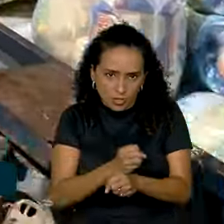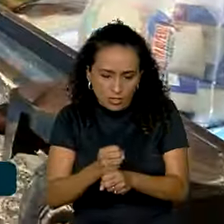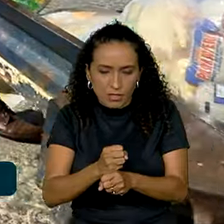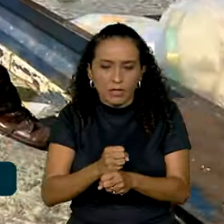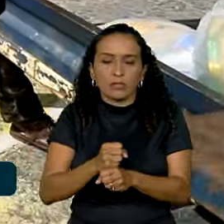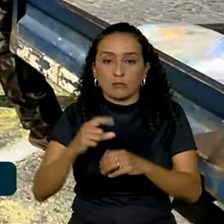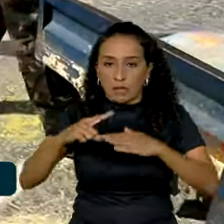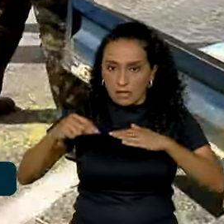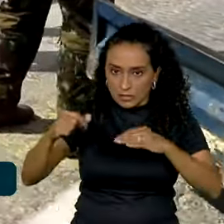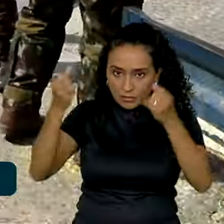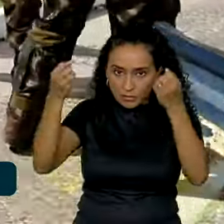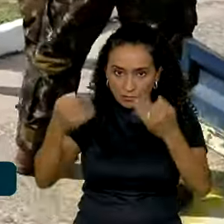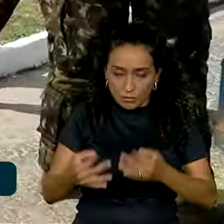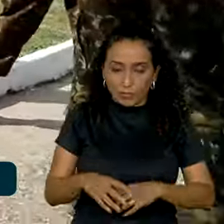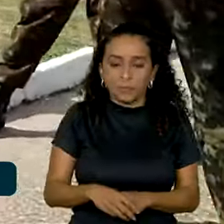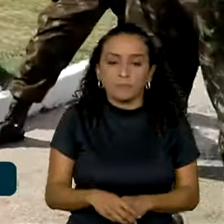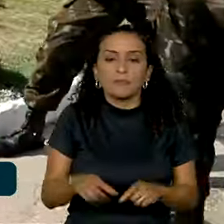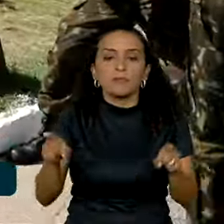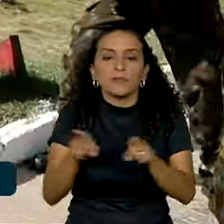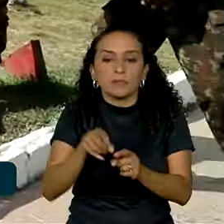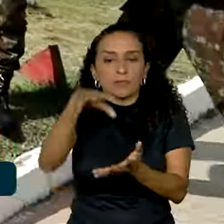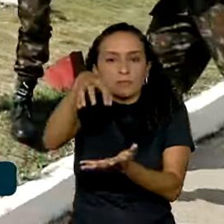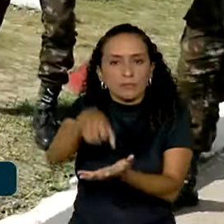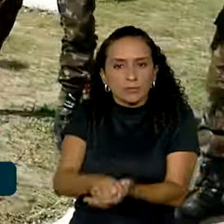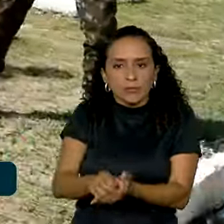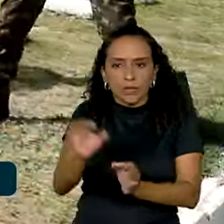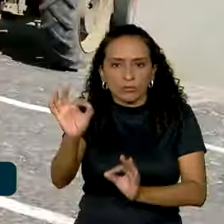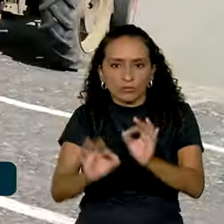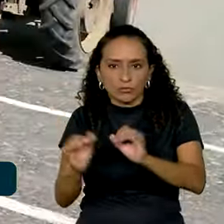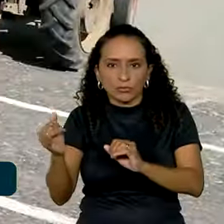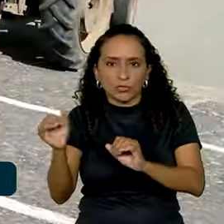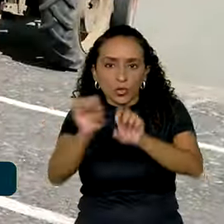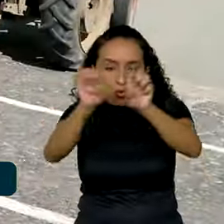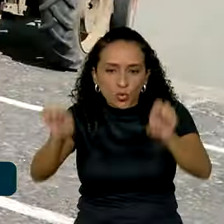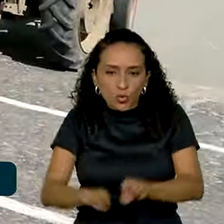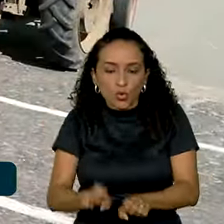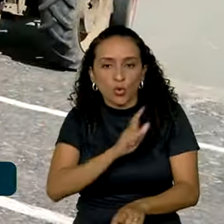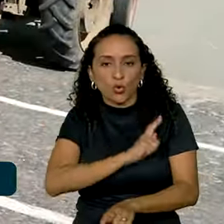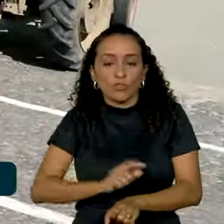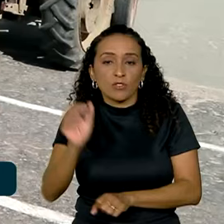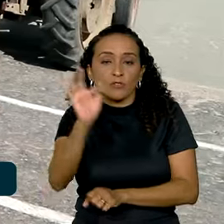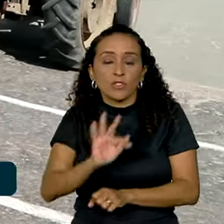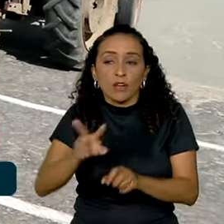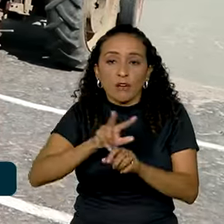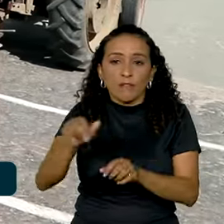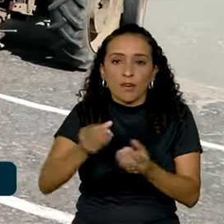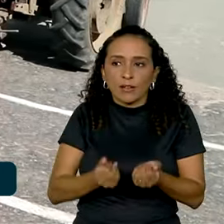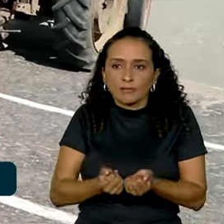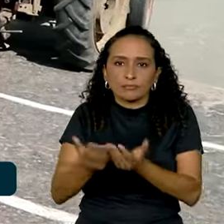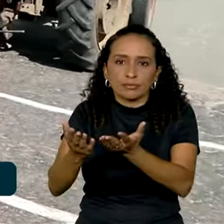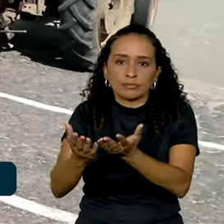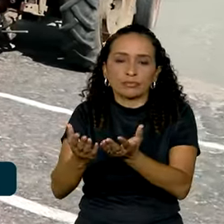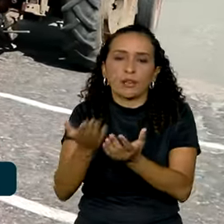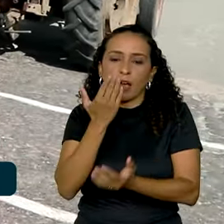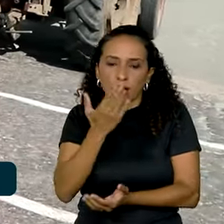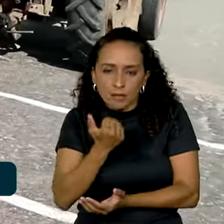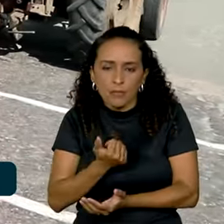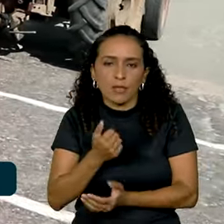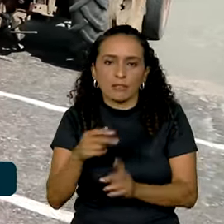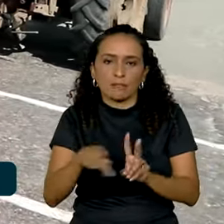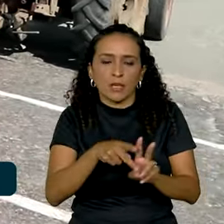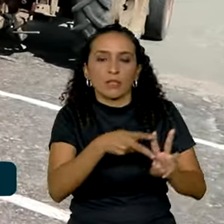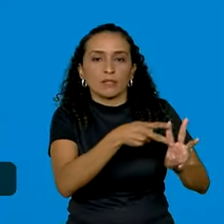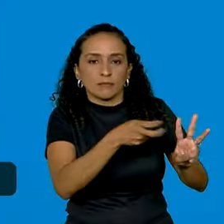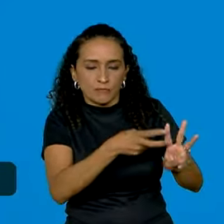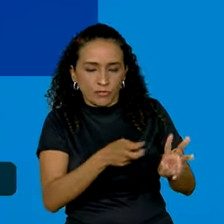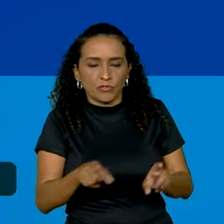a Casa Civil. Além da instalação da nova estrutura, o governo federal vai distribuir cestas de alimentos para os indígenas.